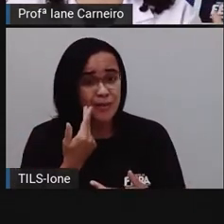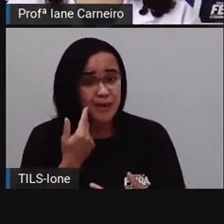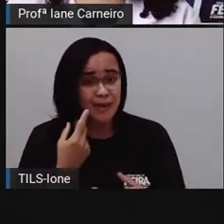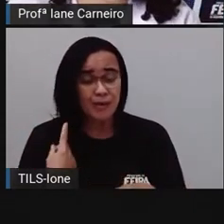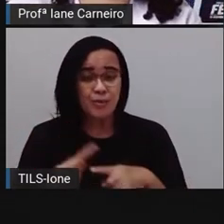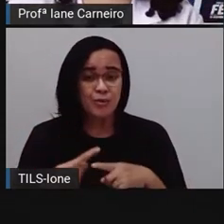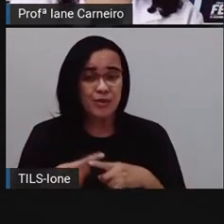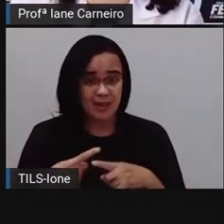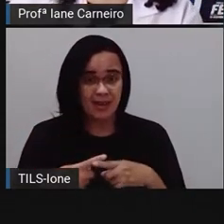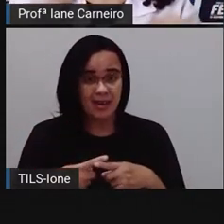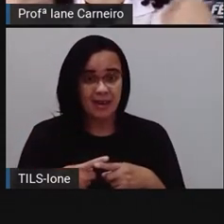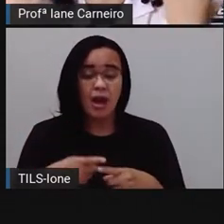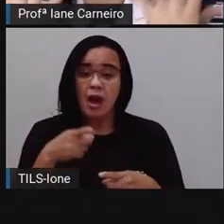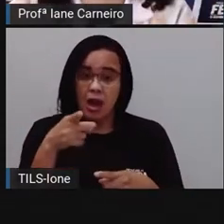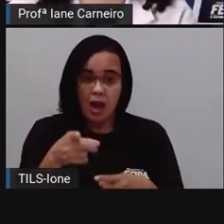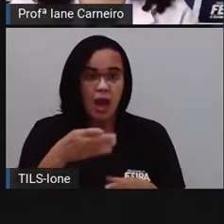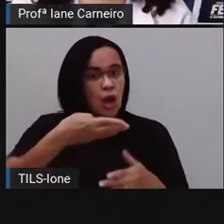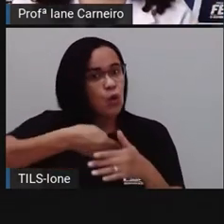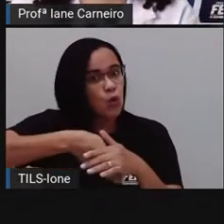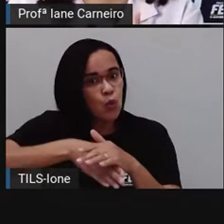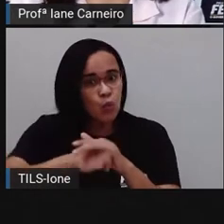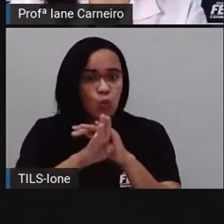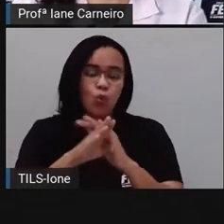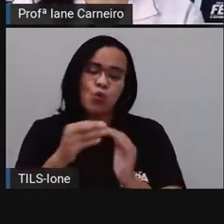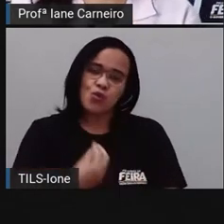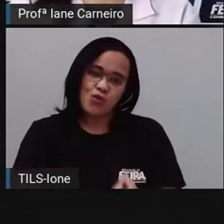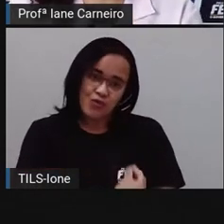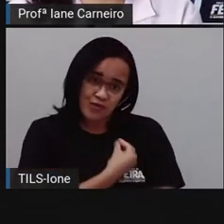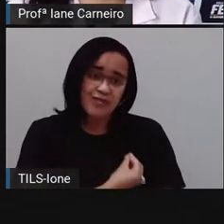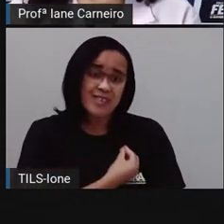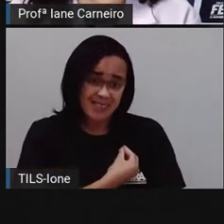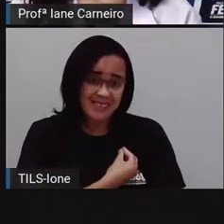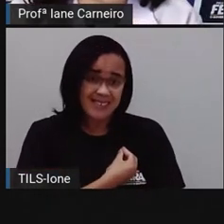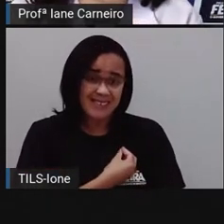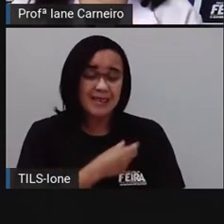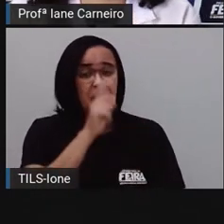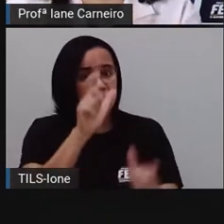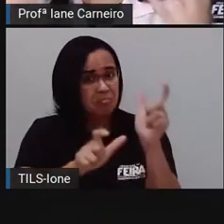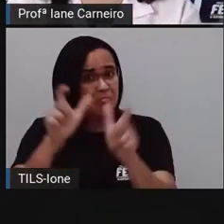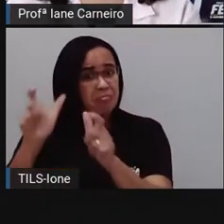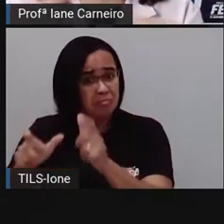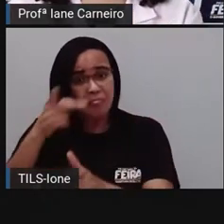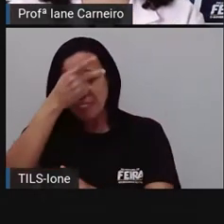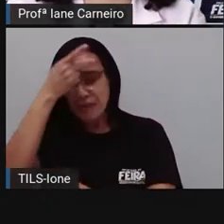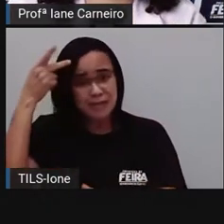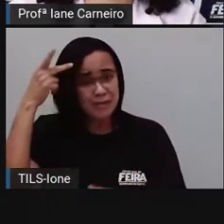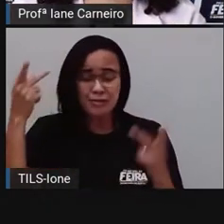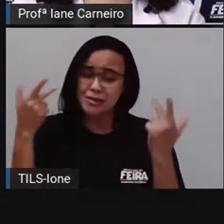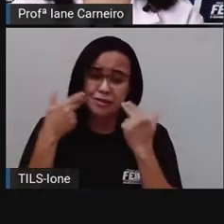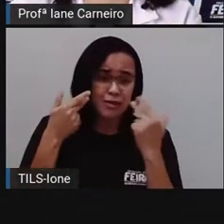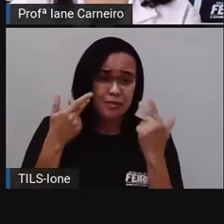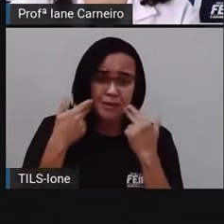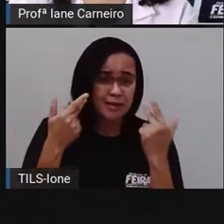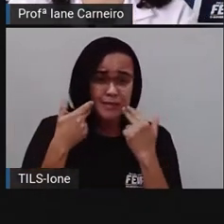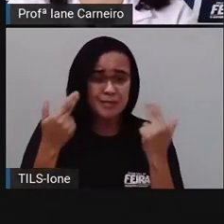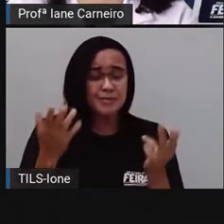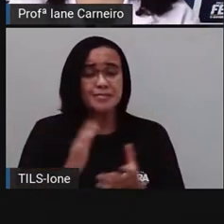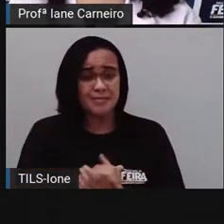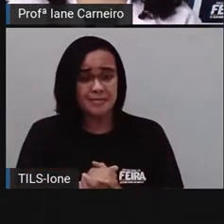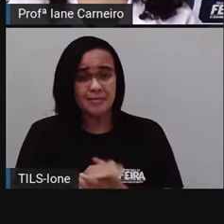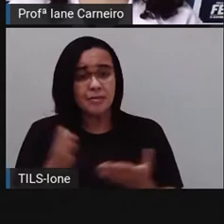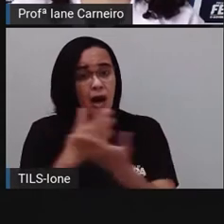adaptada, né? Ela já se acostumou com a presença do ser humano ali, né? Os animais, alguns animais que são